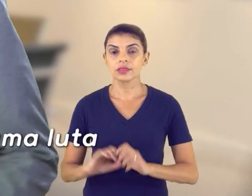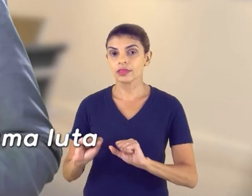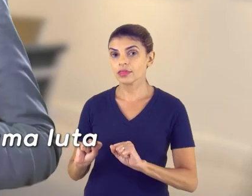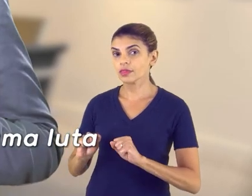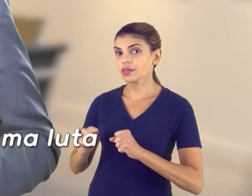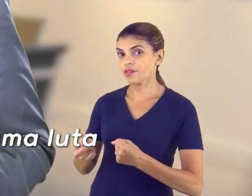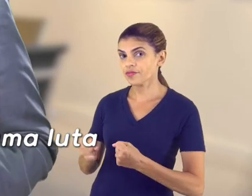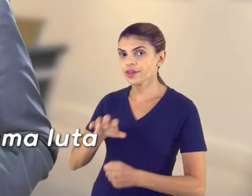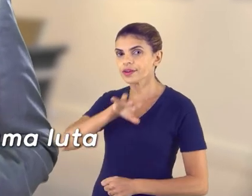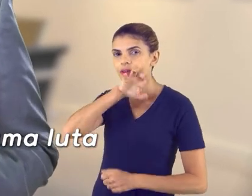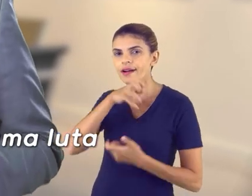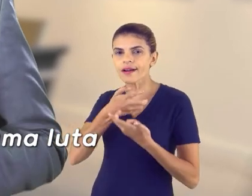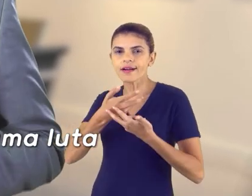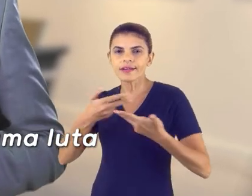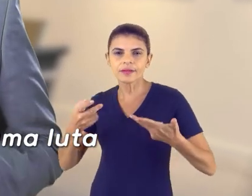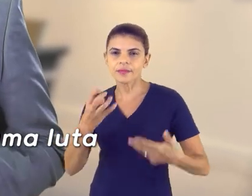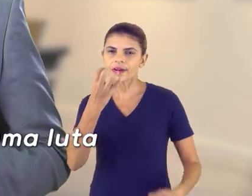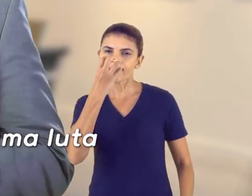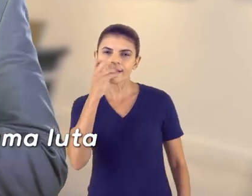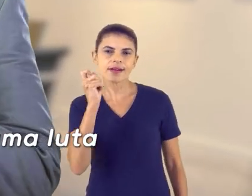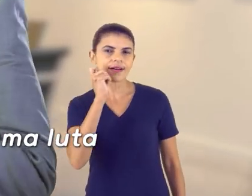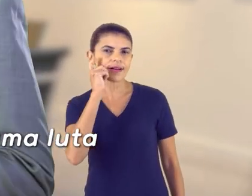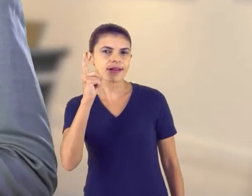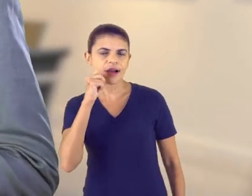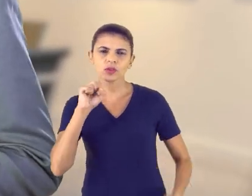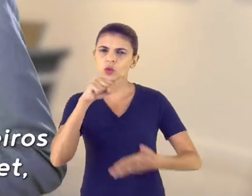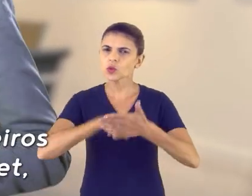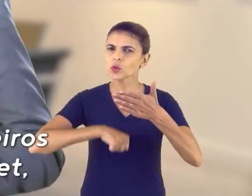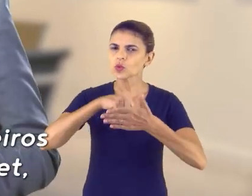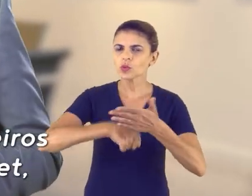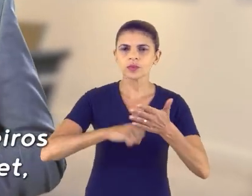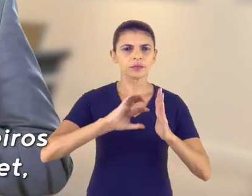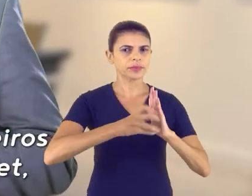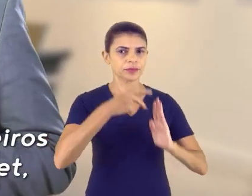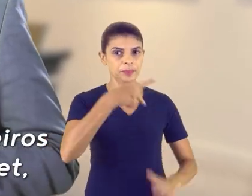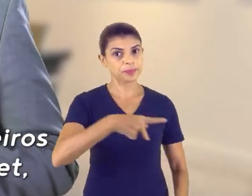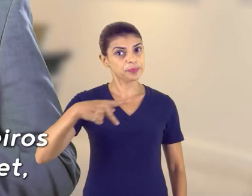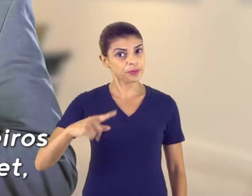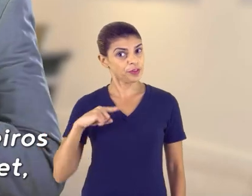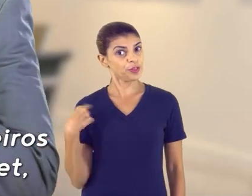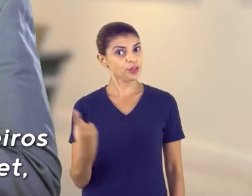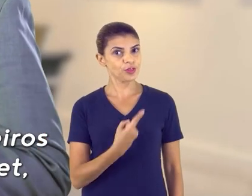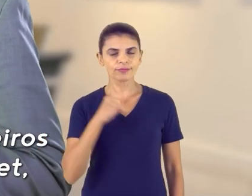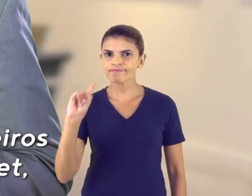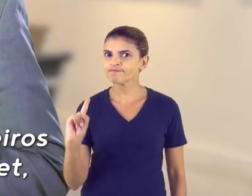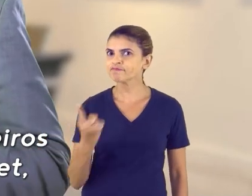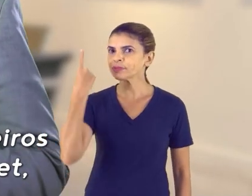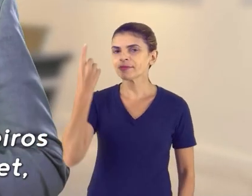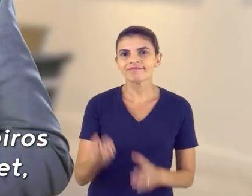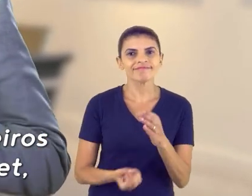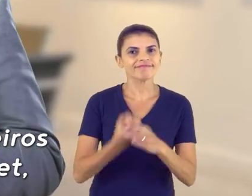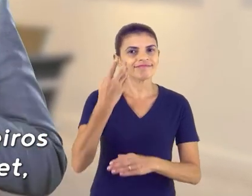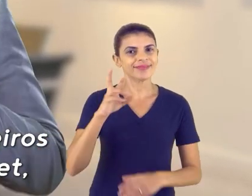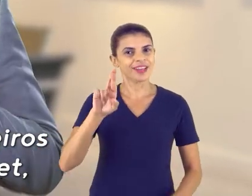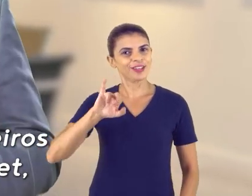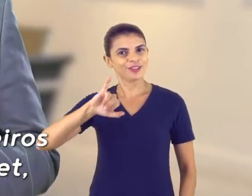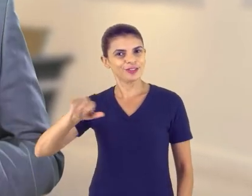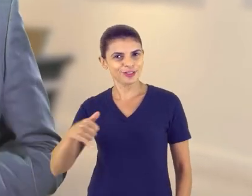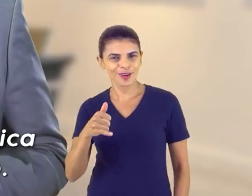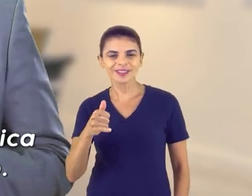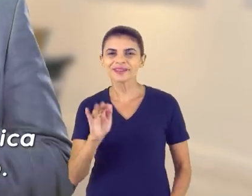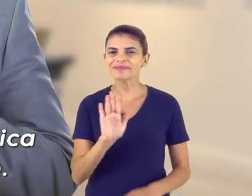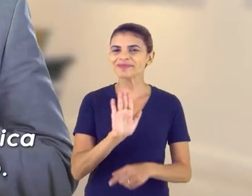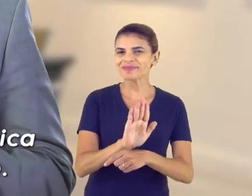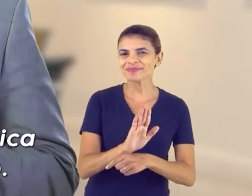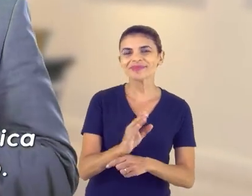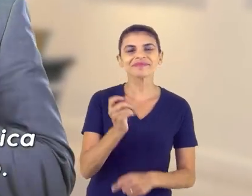A defesa animal também é uma luta dos progressistas. E nós, do PP, fomos pioneiros quando criamos o RJPET,